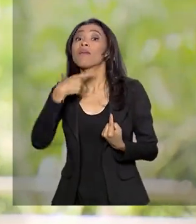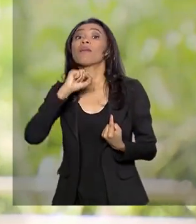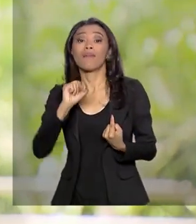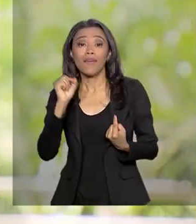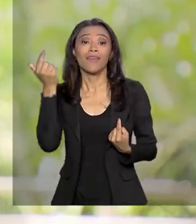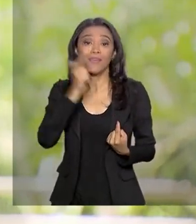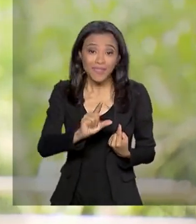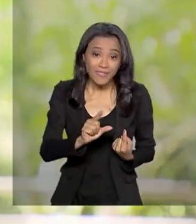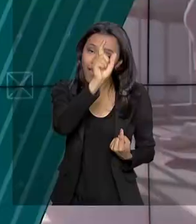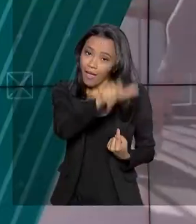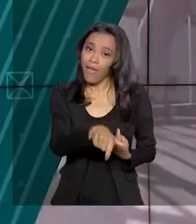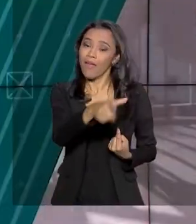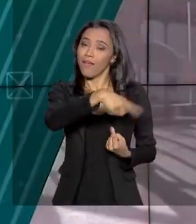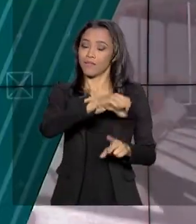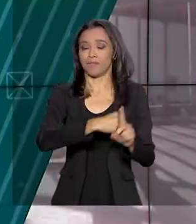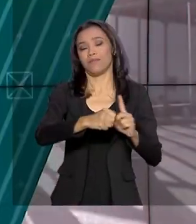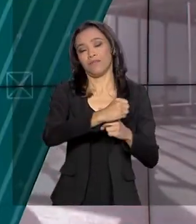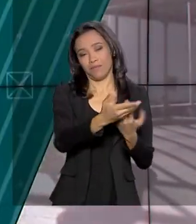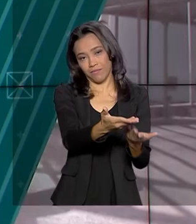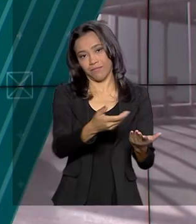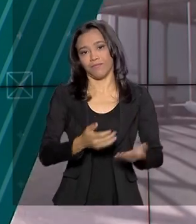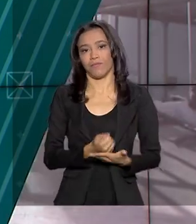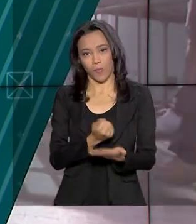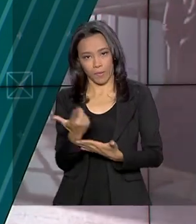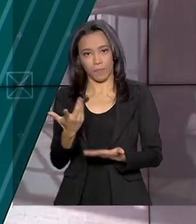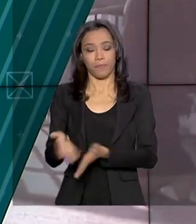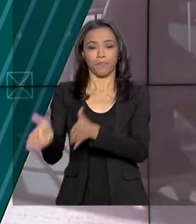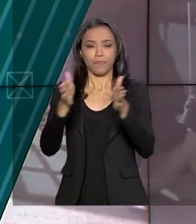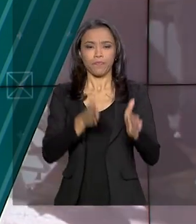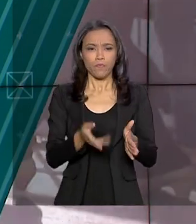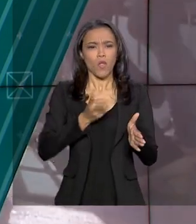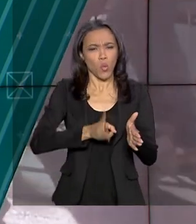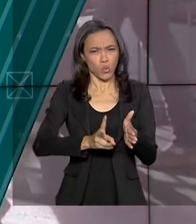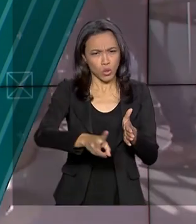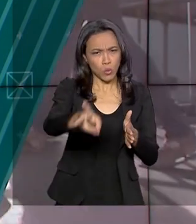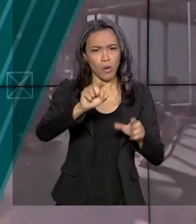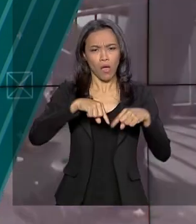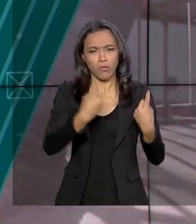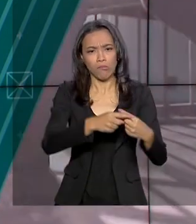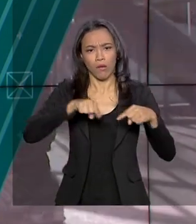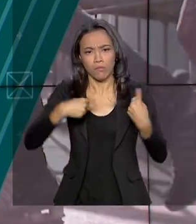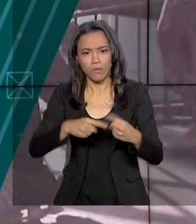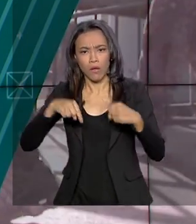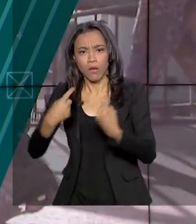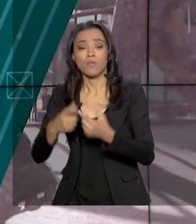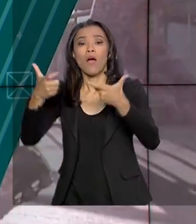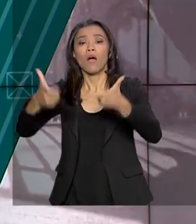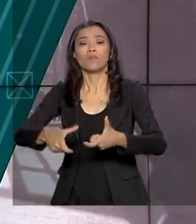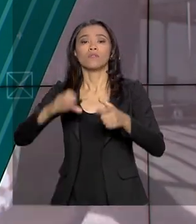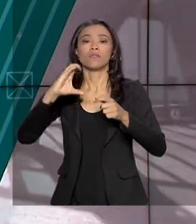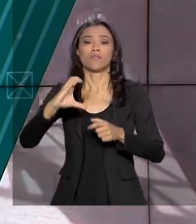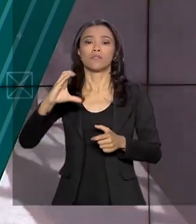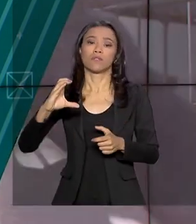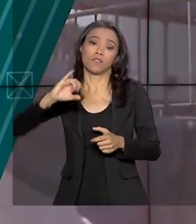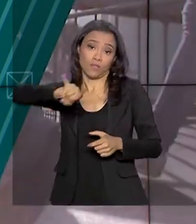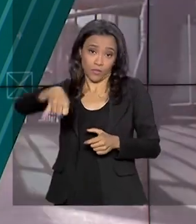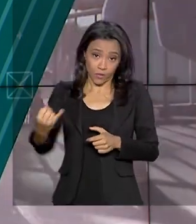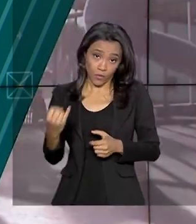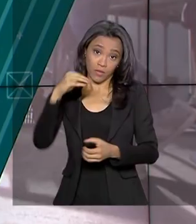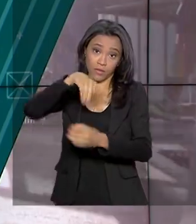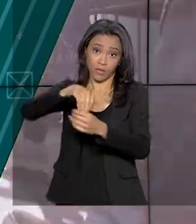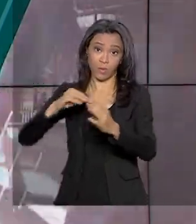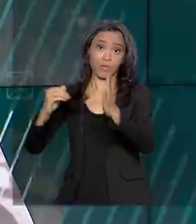com isso é o consumidor, final. Continua a maratona de audiências públicas na Comissão de Constituição e Justiça do Senado para